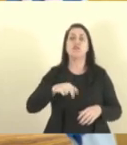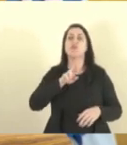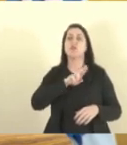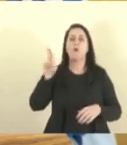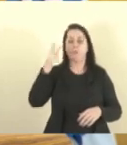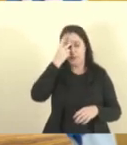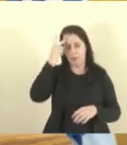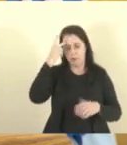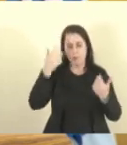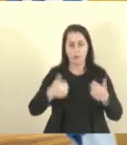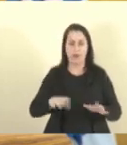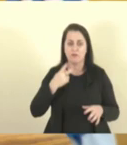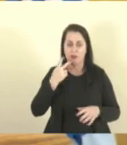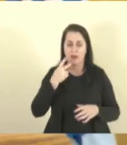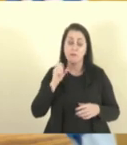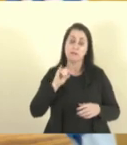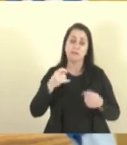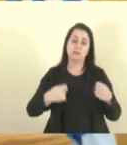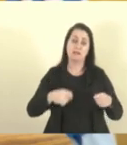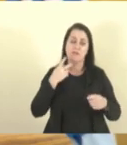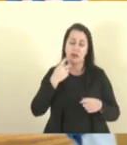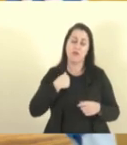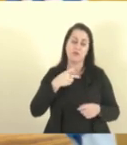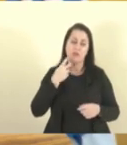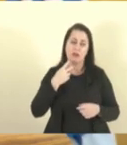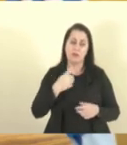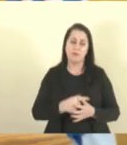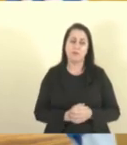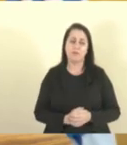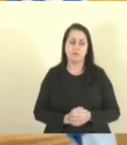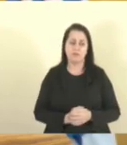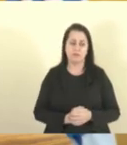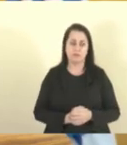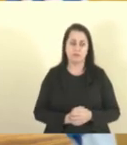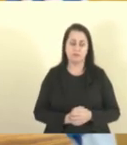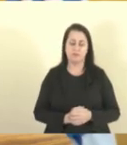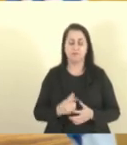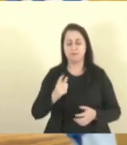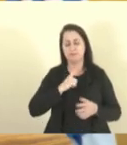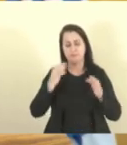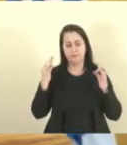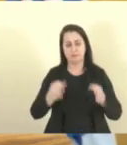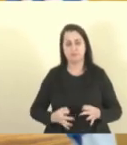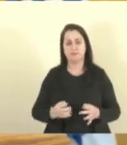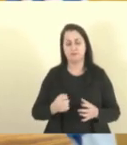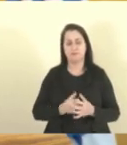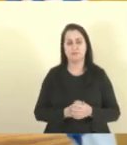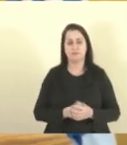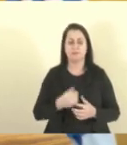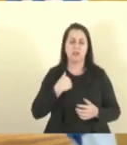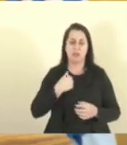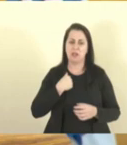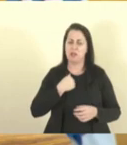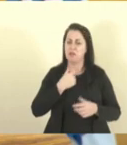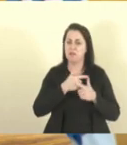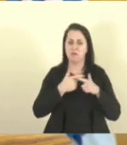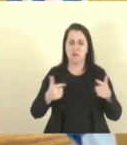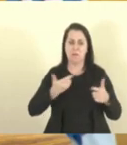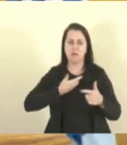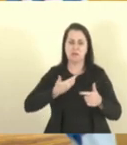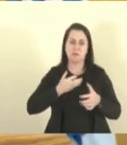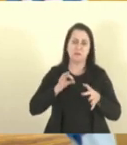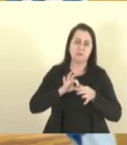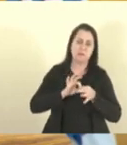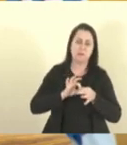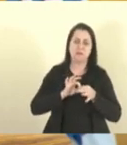não quero falar mal, mas se precisar falar, eu falo, pode ter certeza absoluta, não tem rabo peso, e não sou,